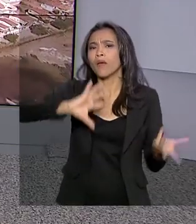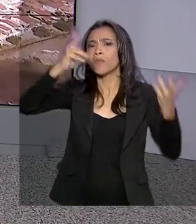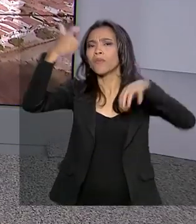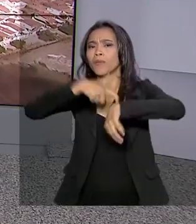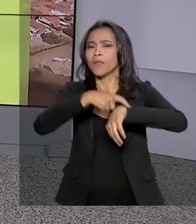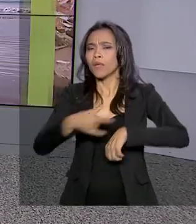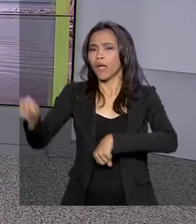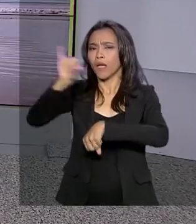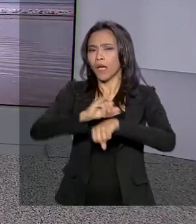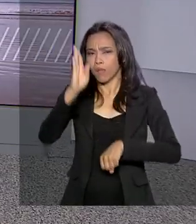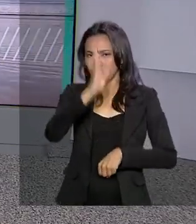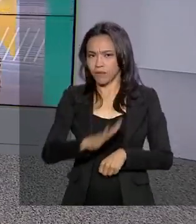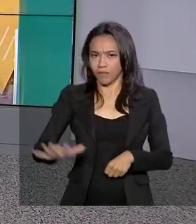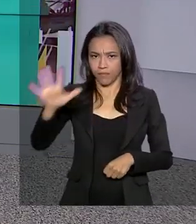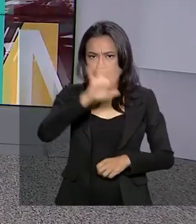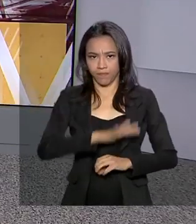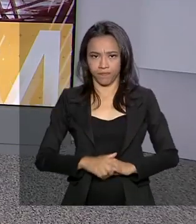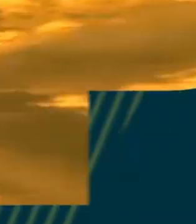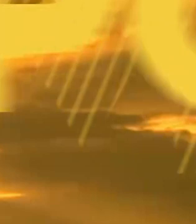tempo em algumas capitais.